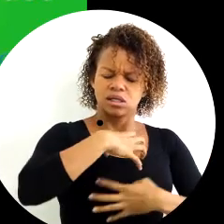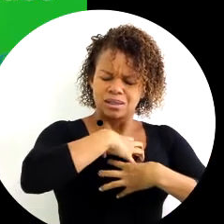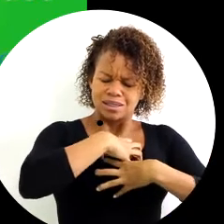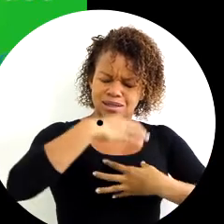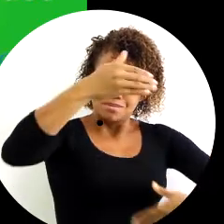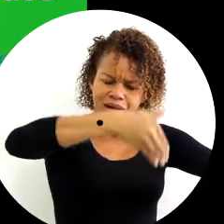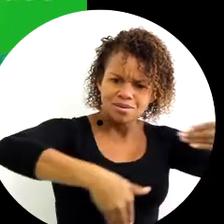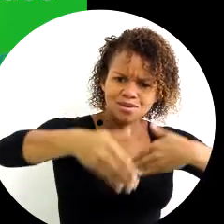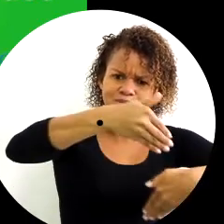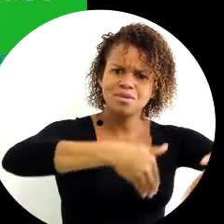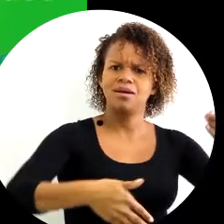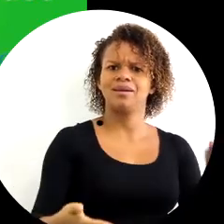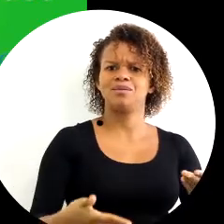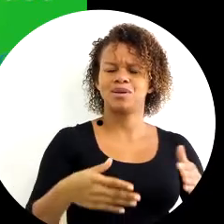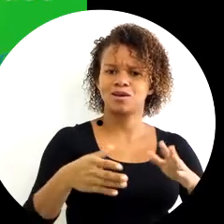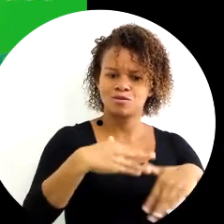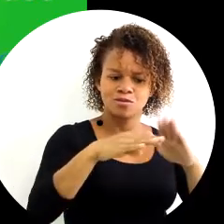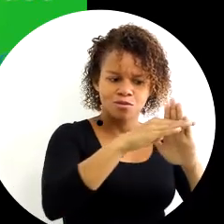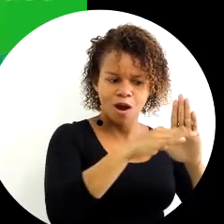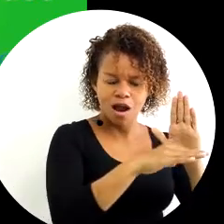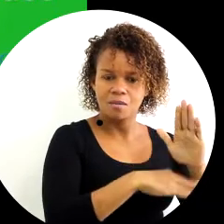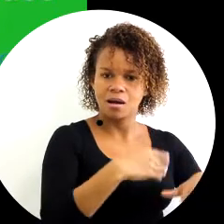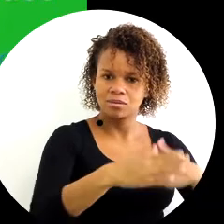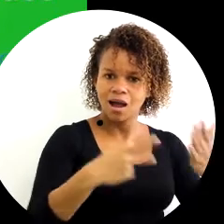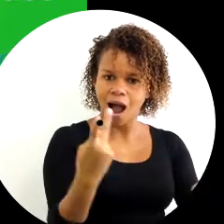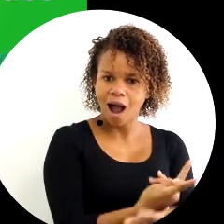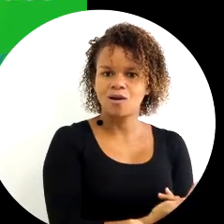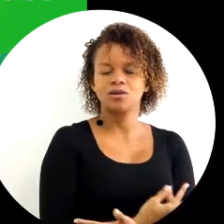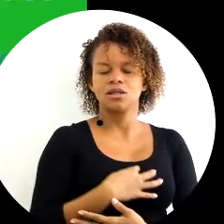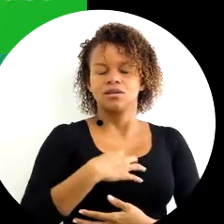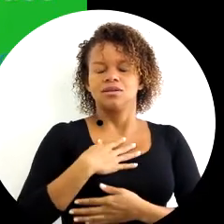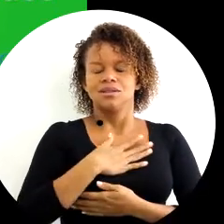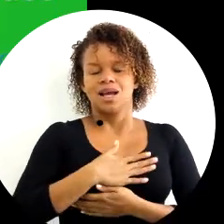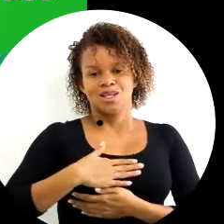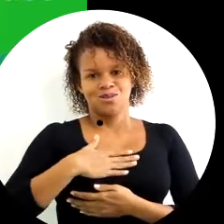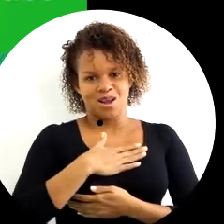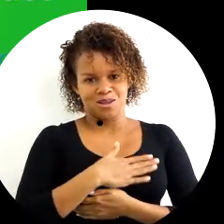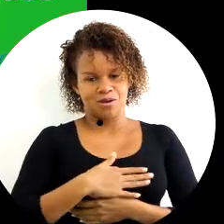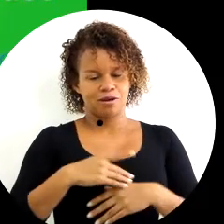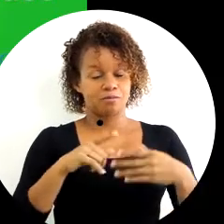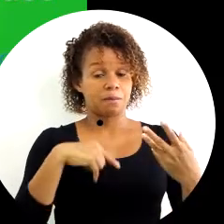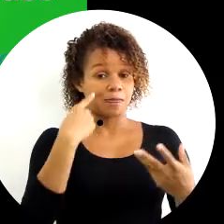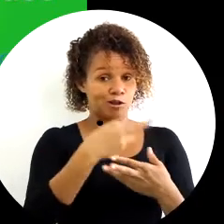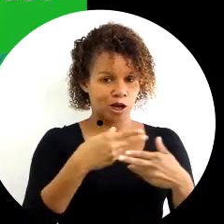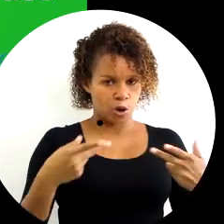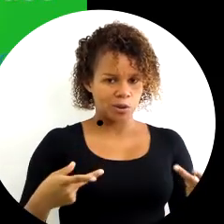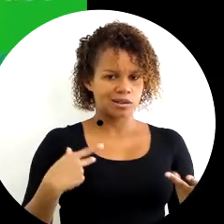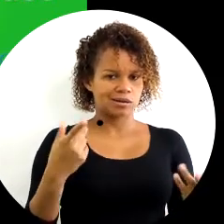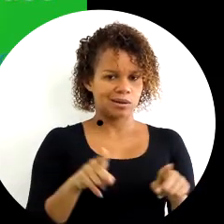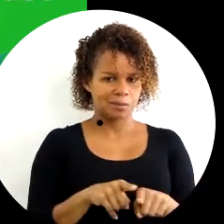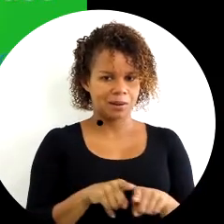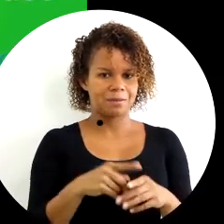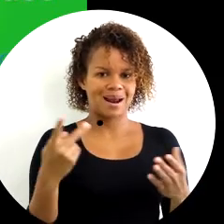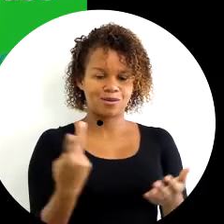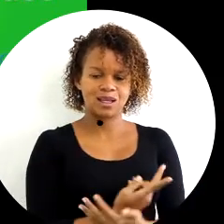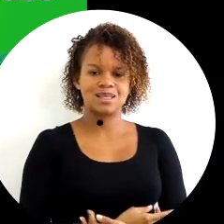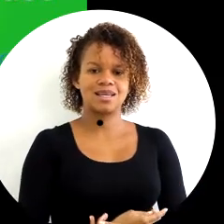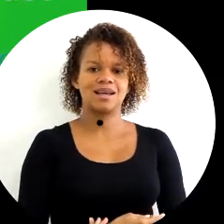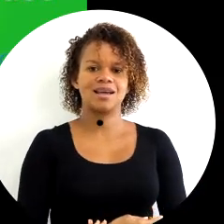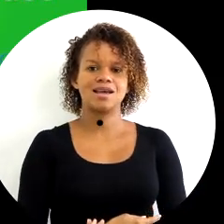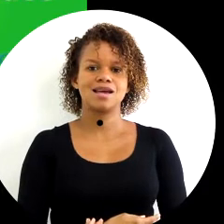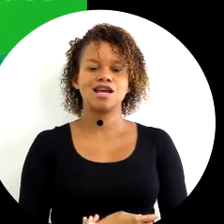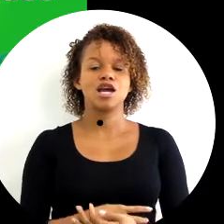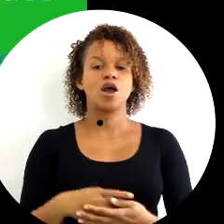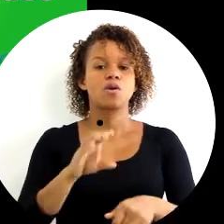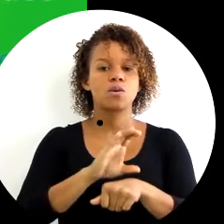participantes para fazer com que o programa aconteça de maneira satisfatória. Uma outra coisa importante para esse programa acontecer é que